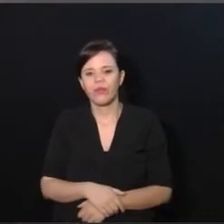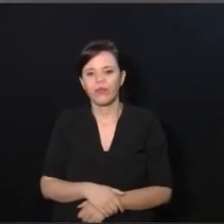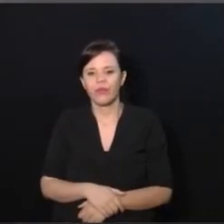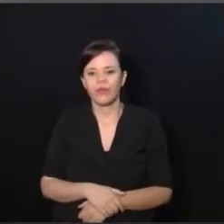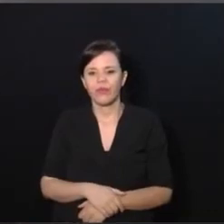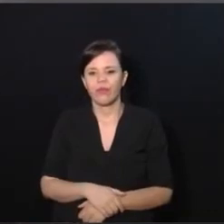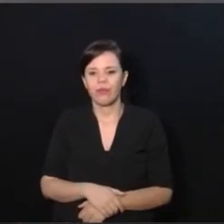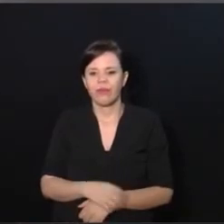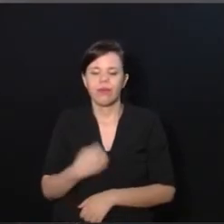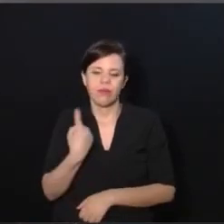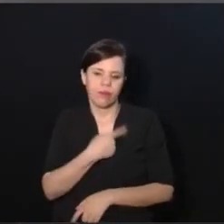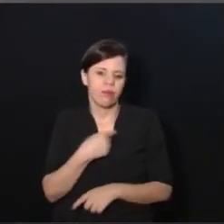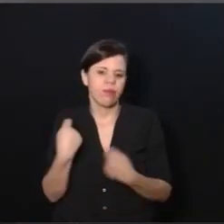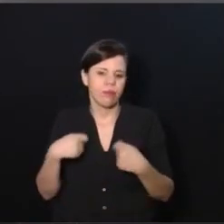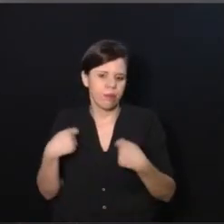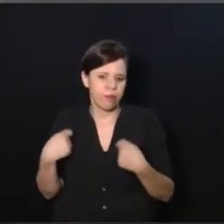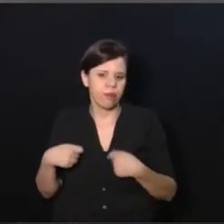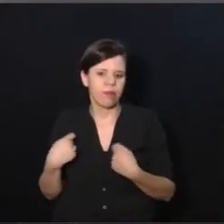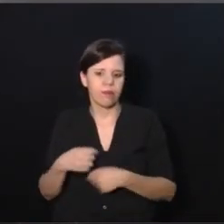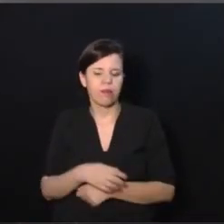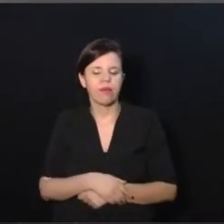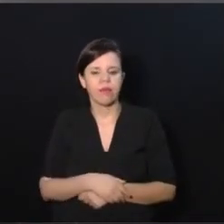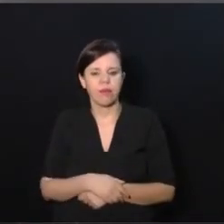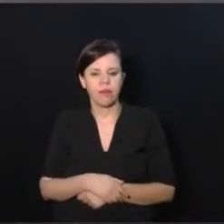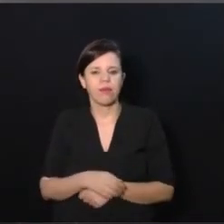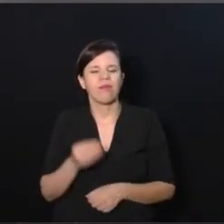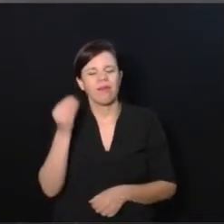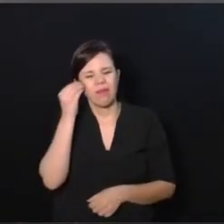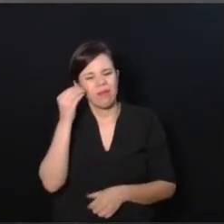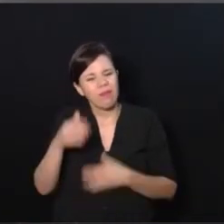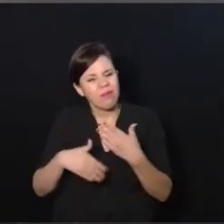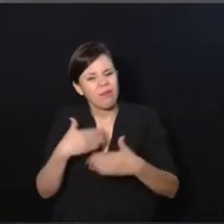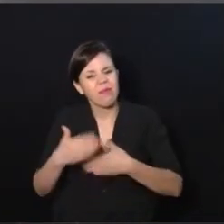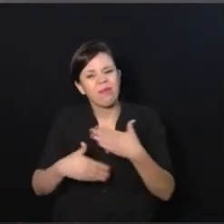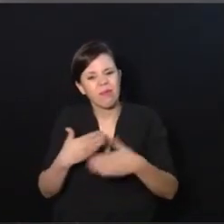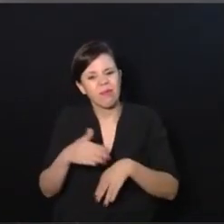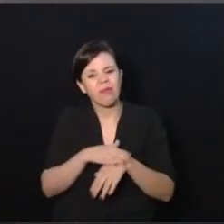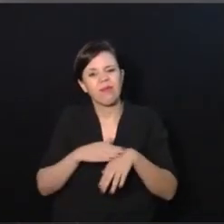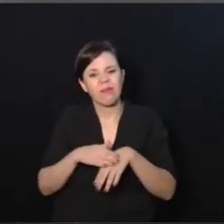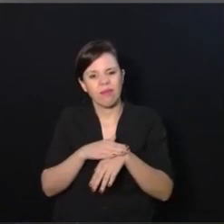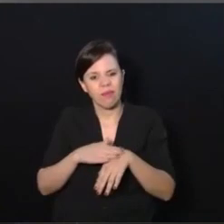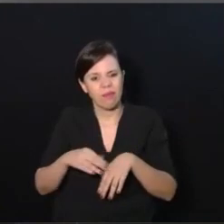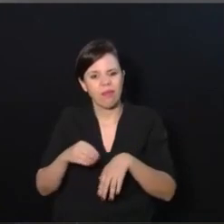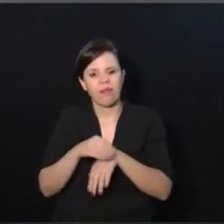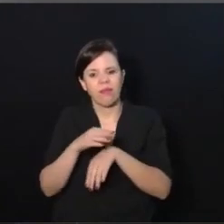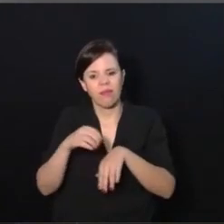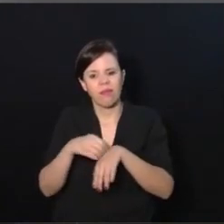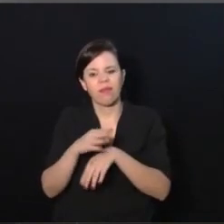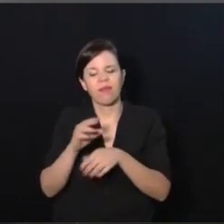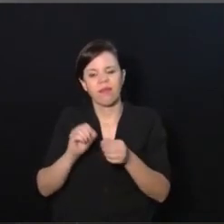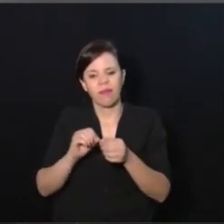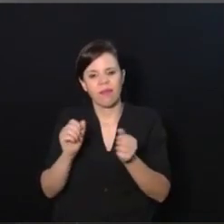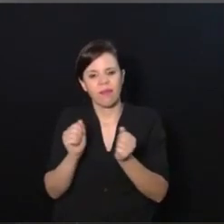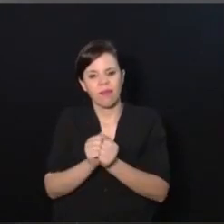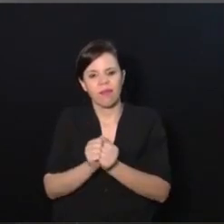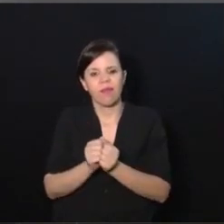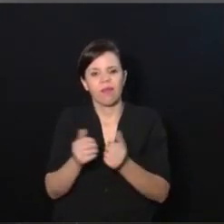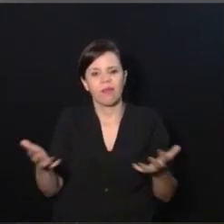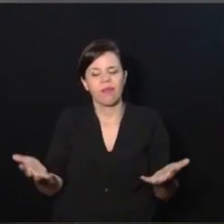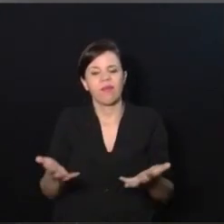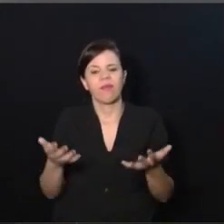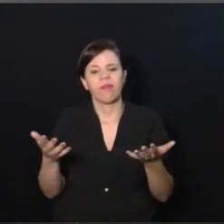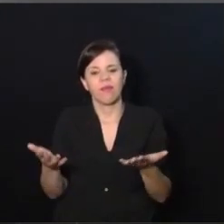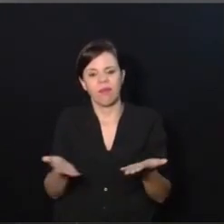E que a gente precisa ir tentando conversar e tentando trazer para poder fazer junto, levar para os